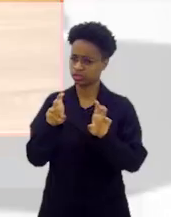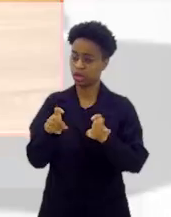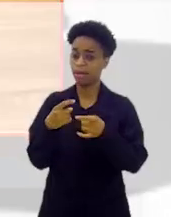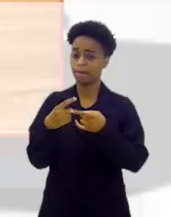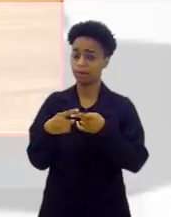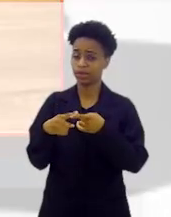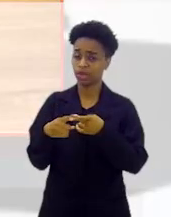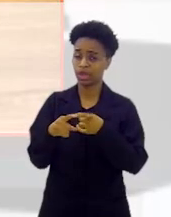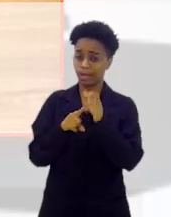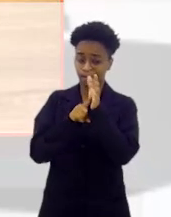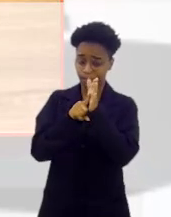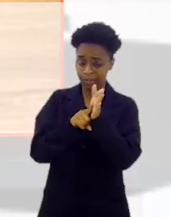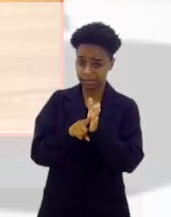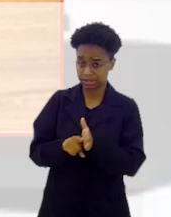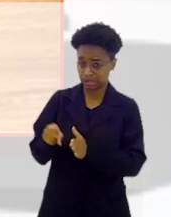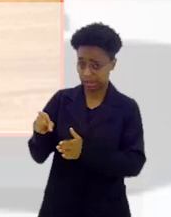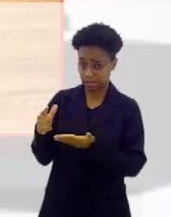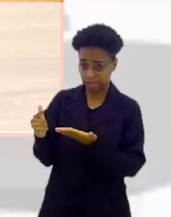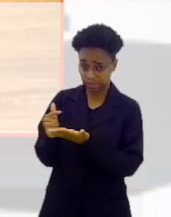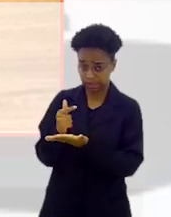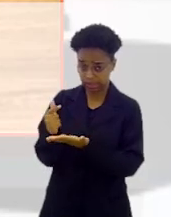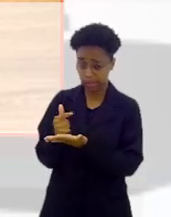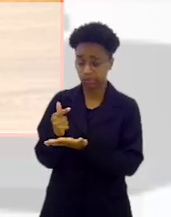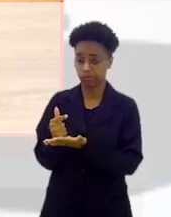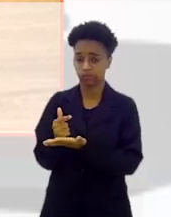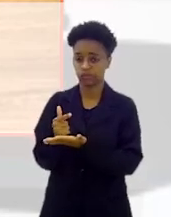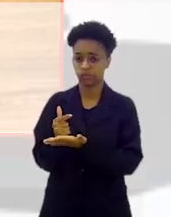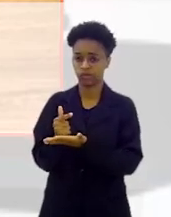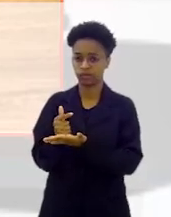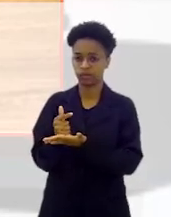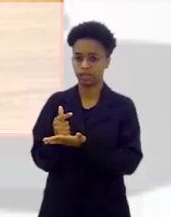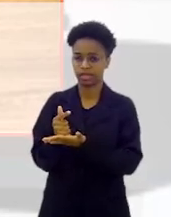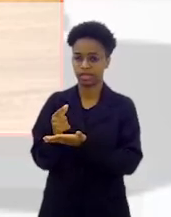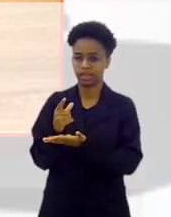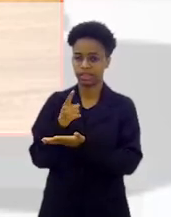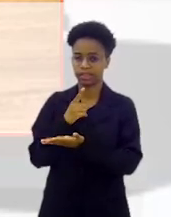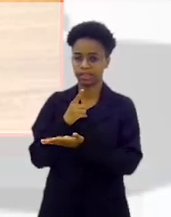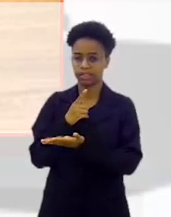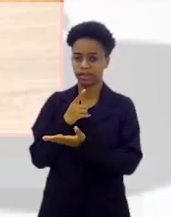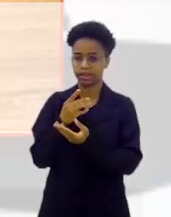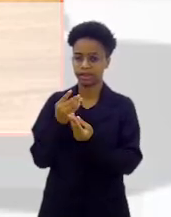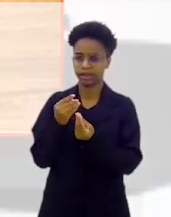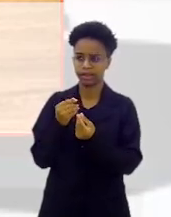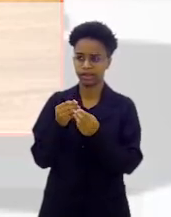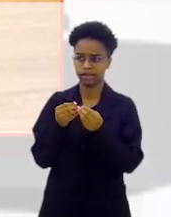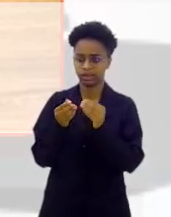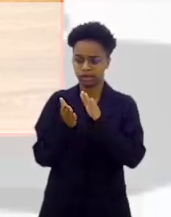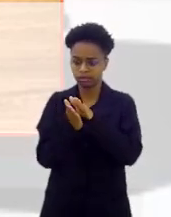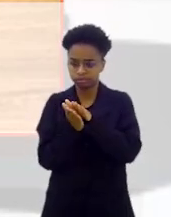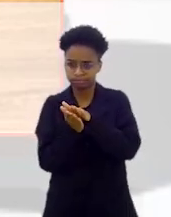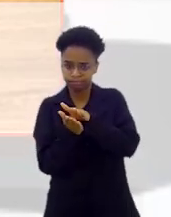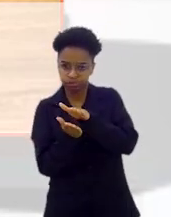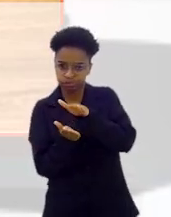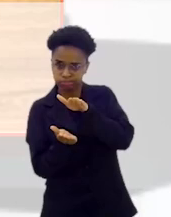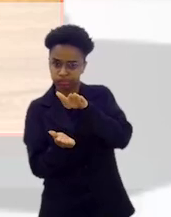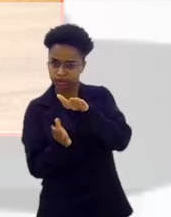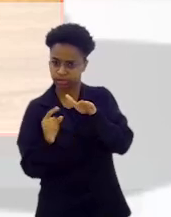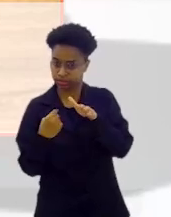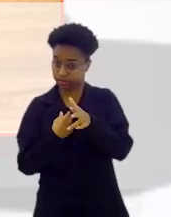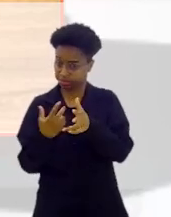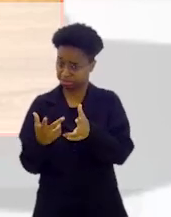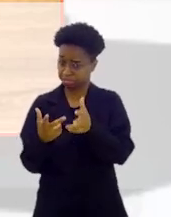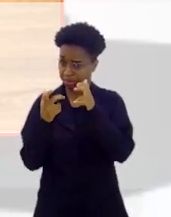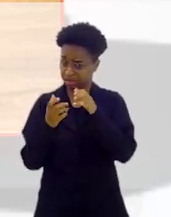Porque, afinal de contas, o processo de pesquisa desse livro, dada a quantidade de páginas que